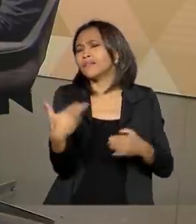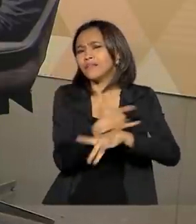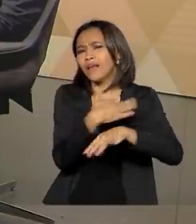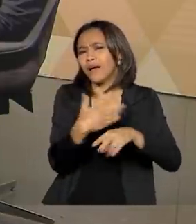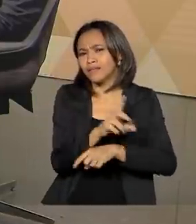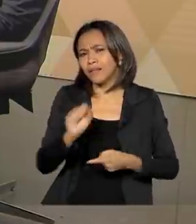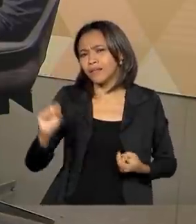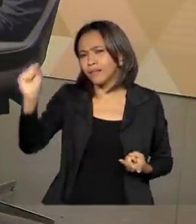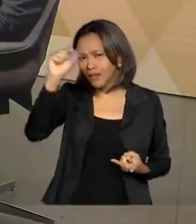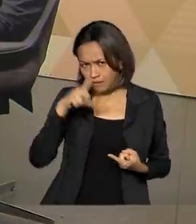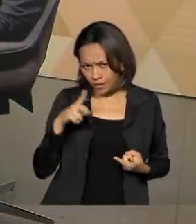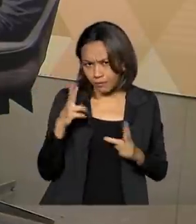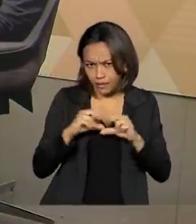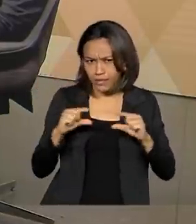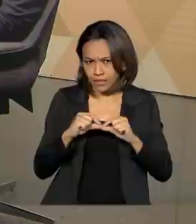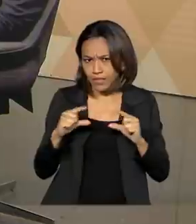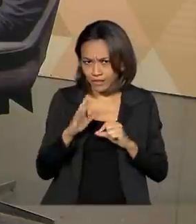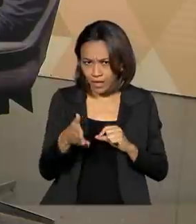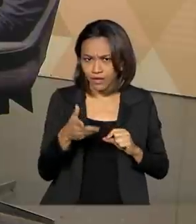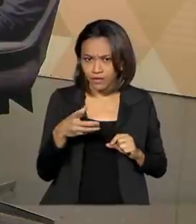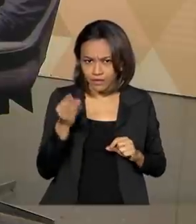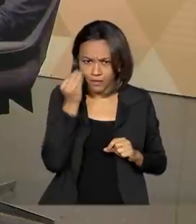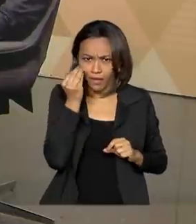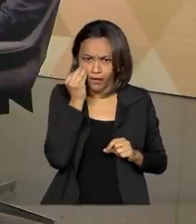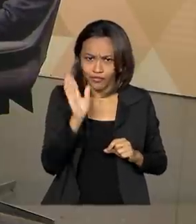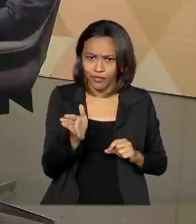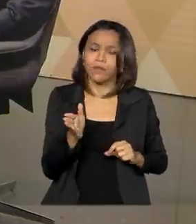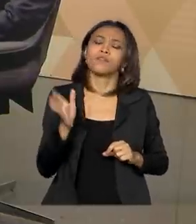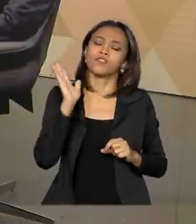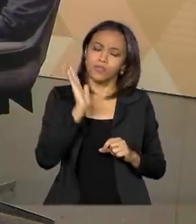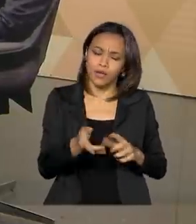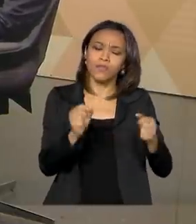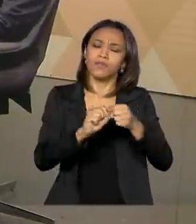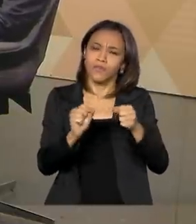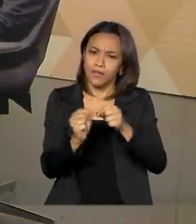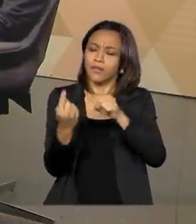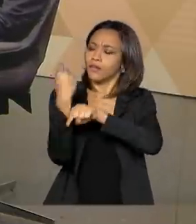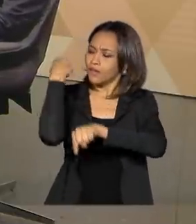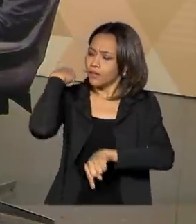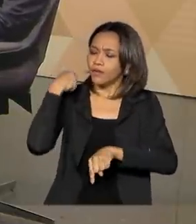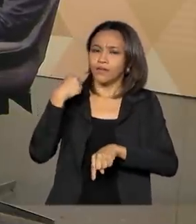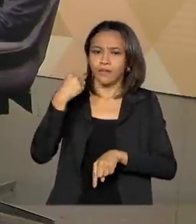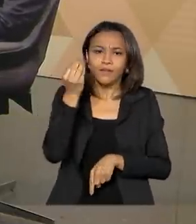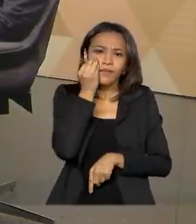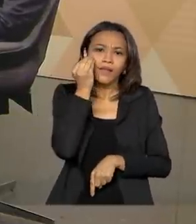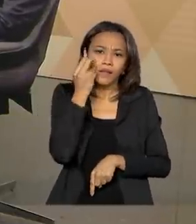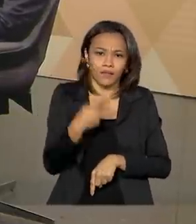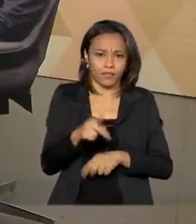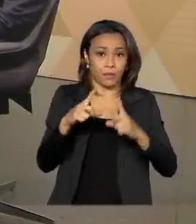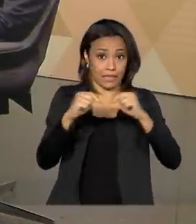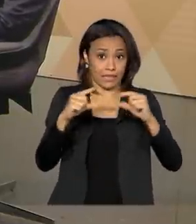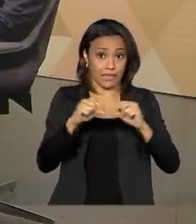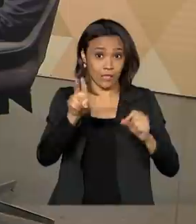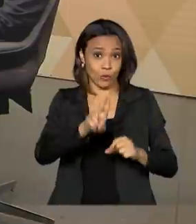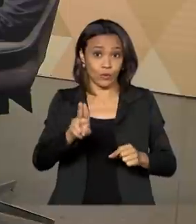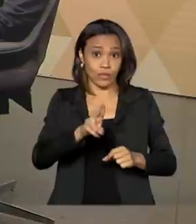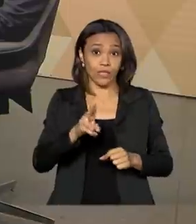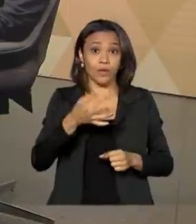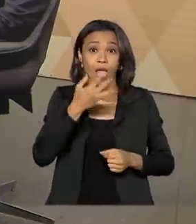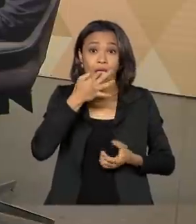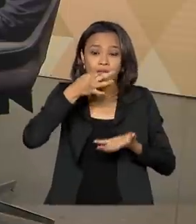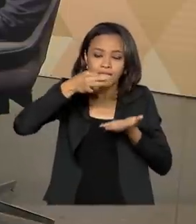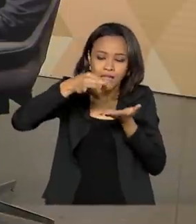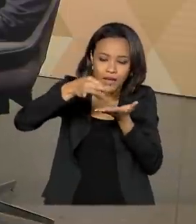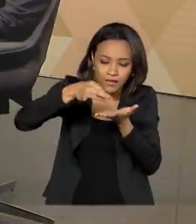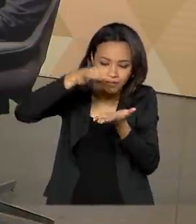engano, está ou não? Em Brasília foi feito um teste, né? Mais com base na saliva, né?